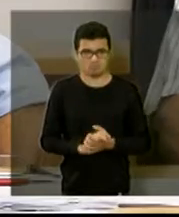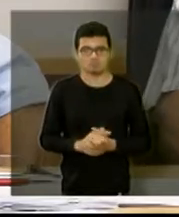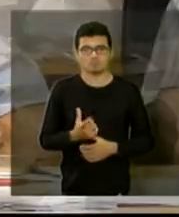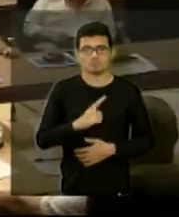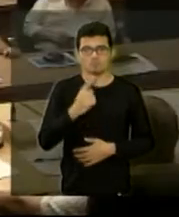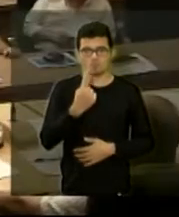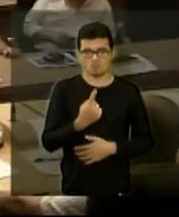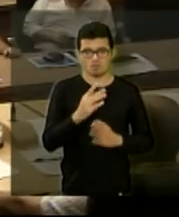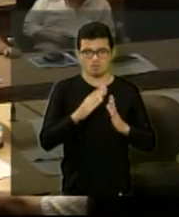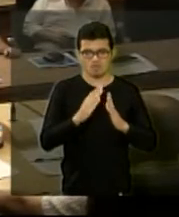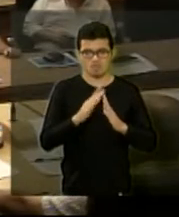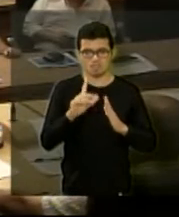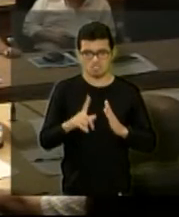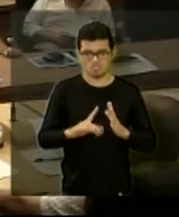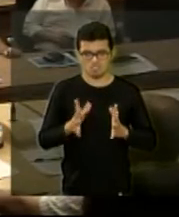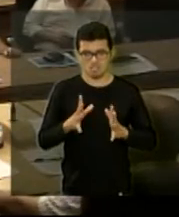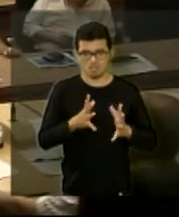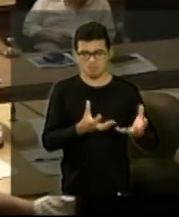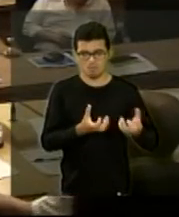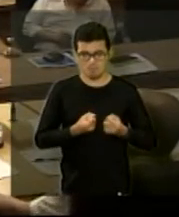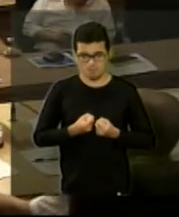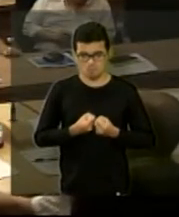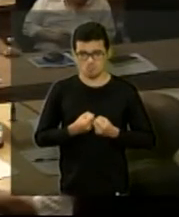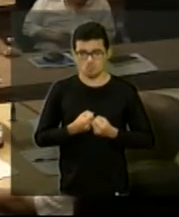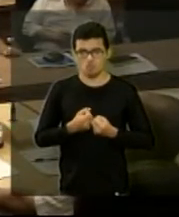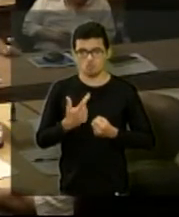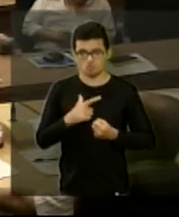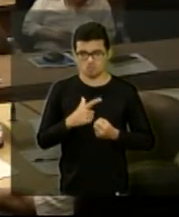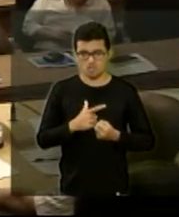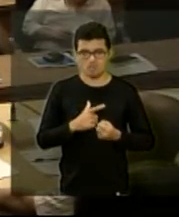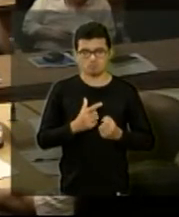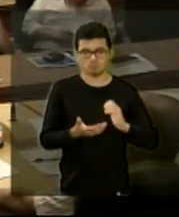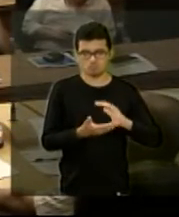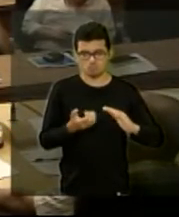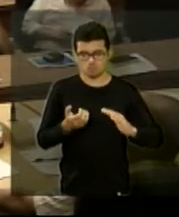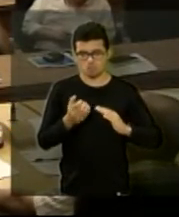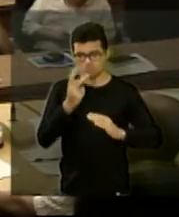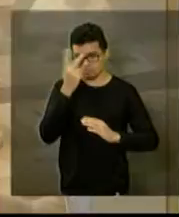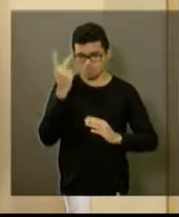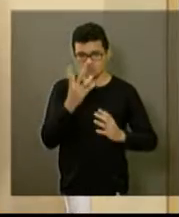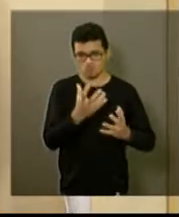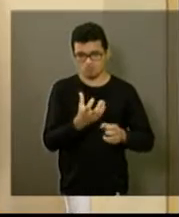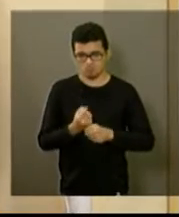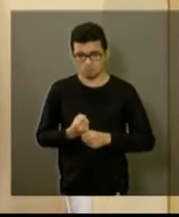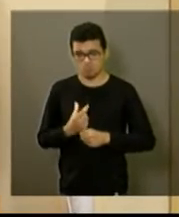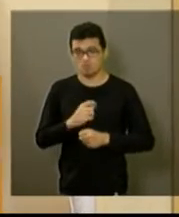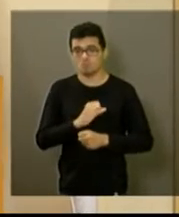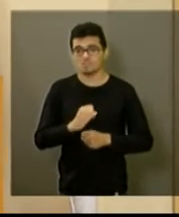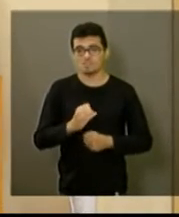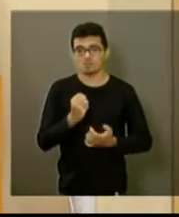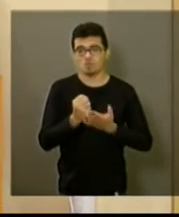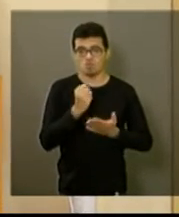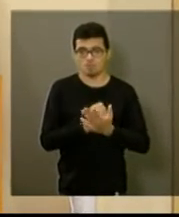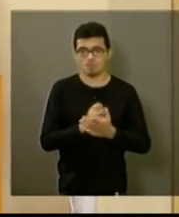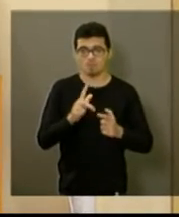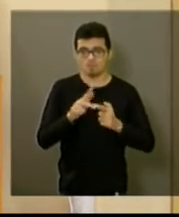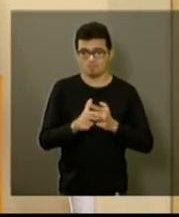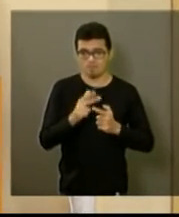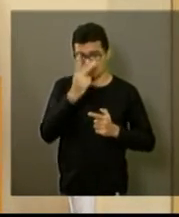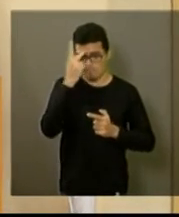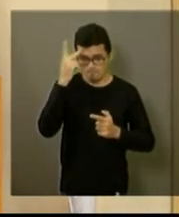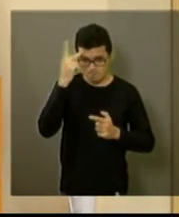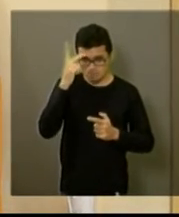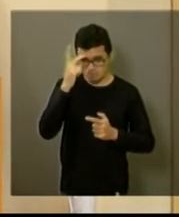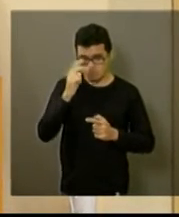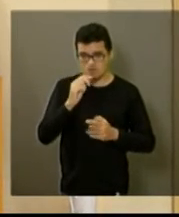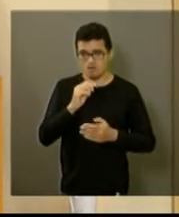casa que já foi pedida a retomada dela, que é a Caixa, na verdade, quando você tem um rompimento de contrato, eles notificaram essa